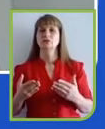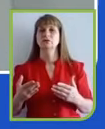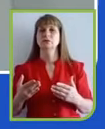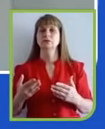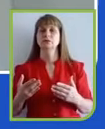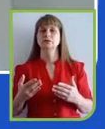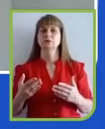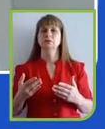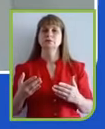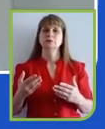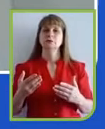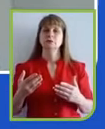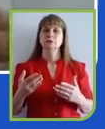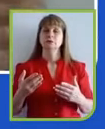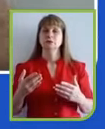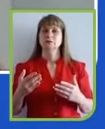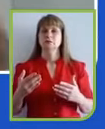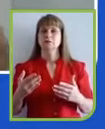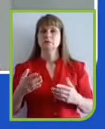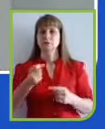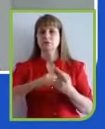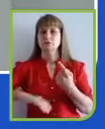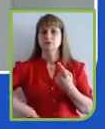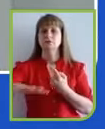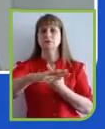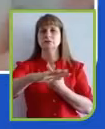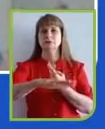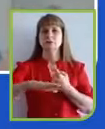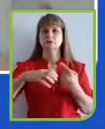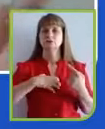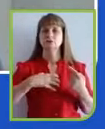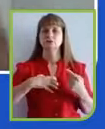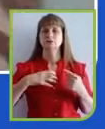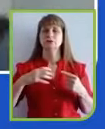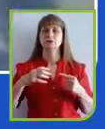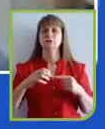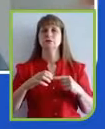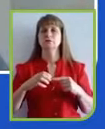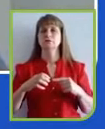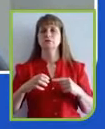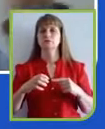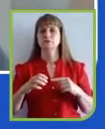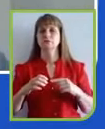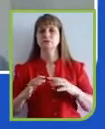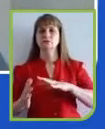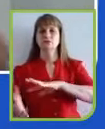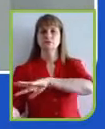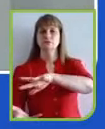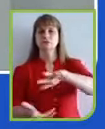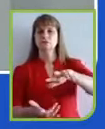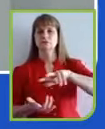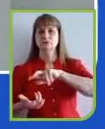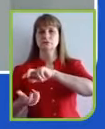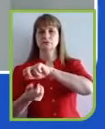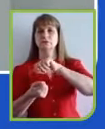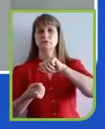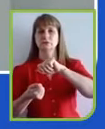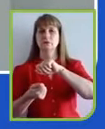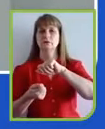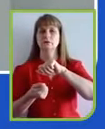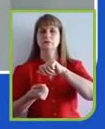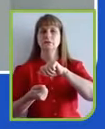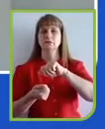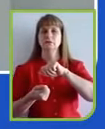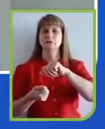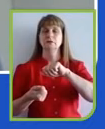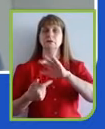suas necessidades de uma forma sustentável. Há inúmeros estudos que mostram que, ou o está acontecendo, o que estamos vendo, mostram claramente que